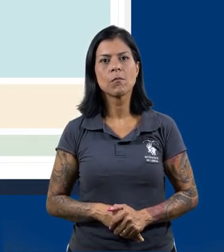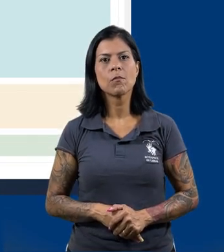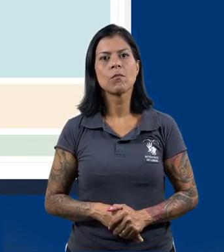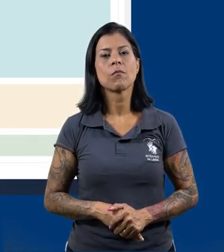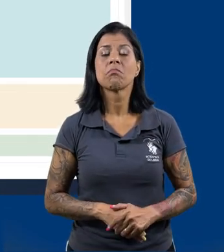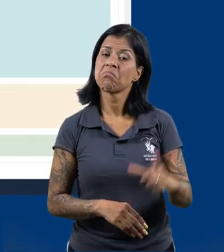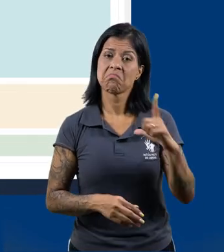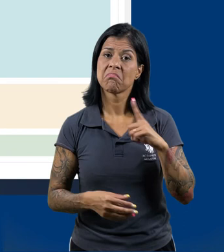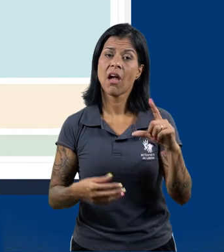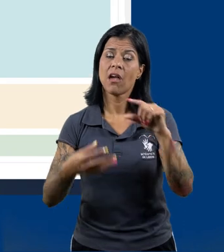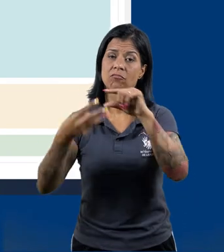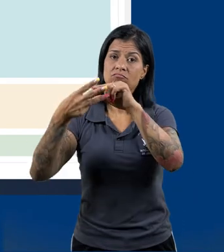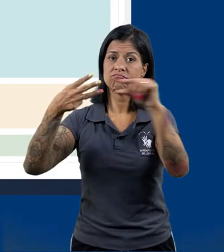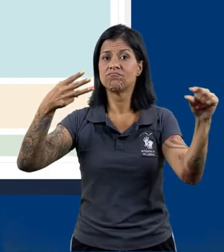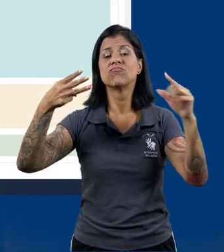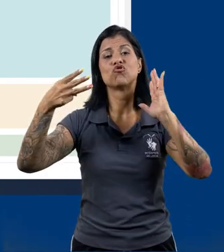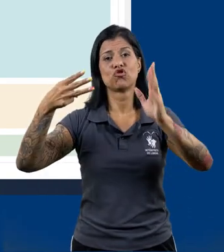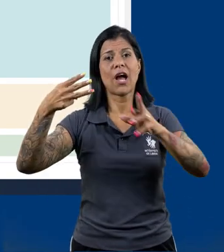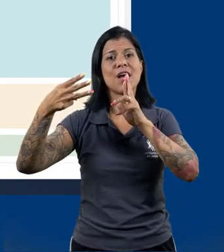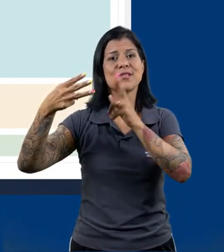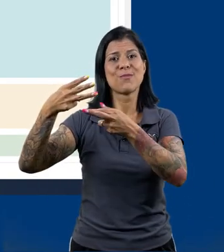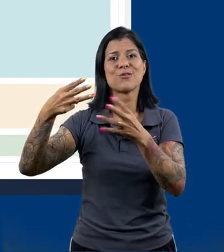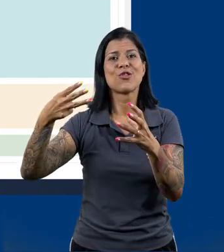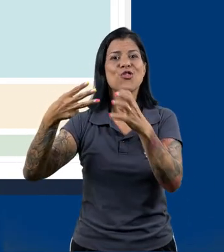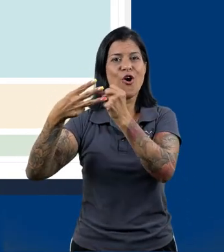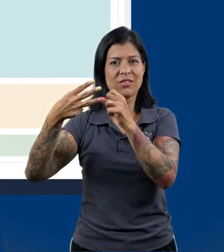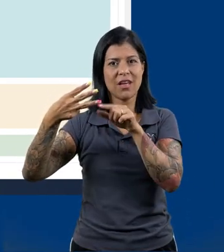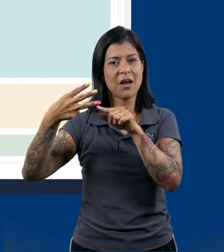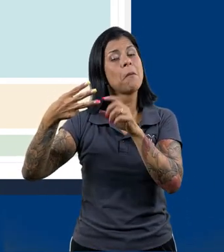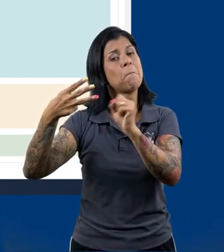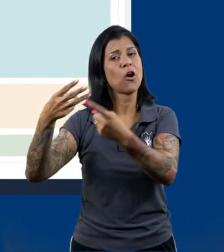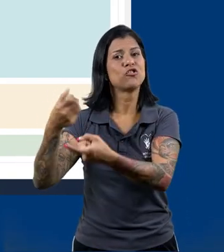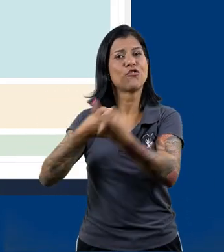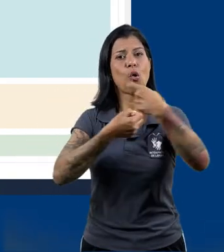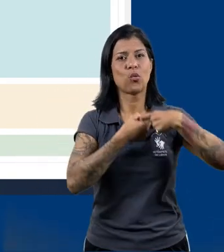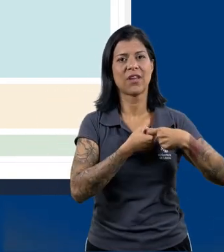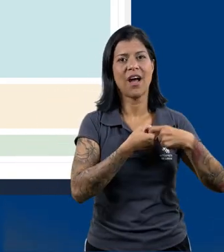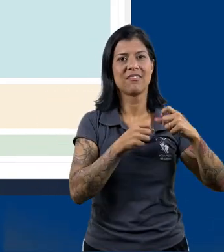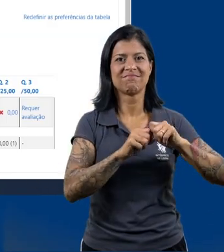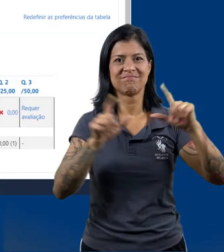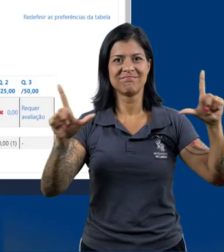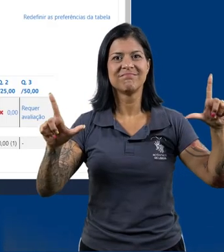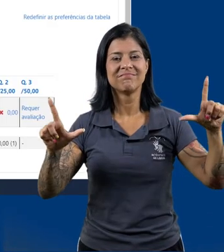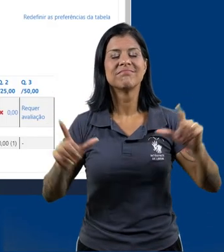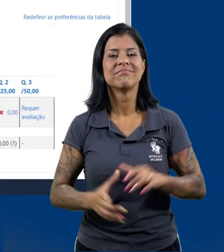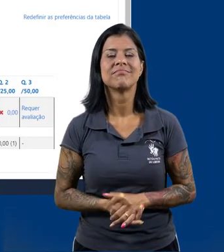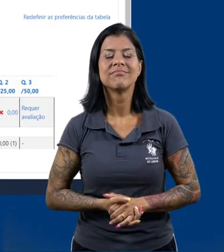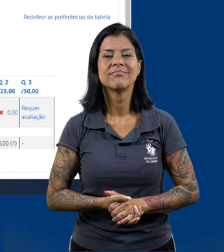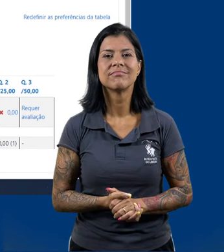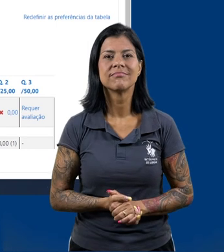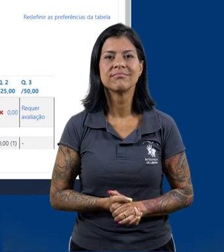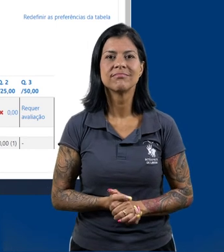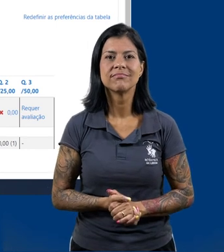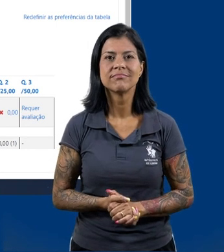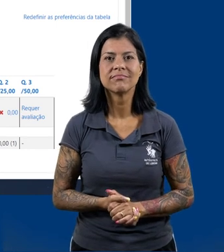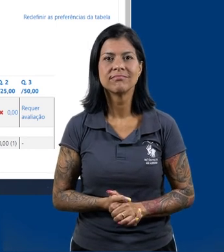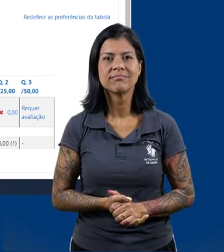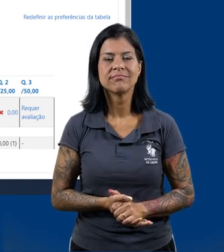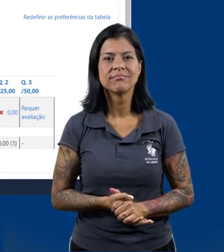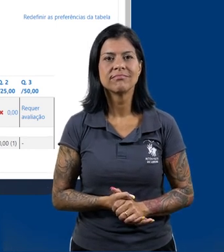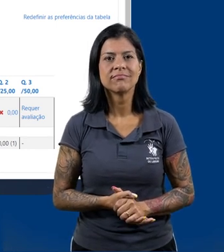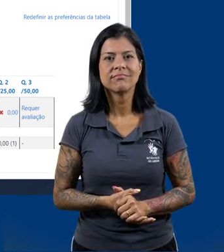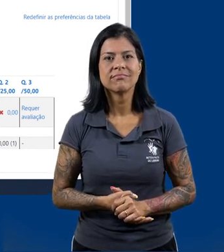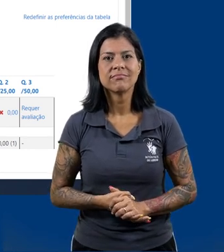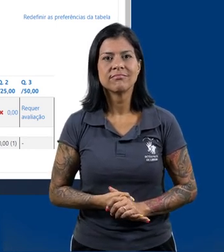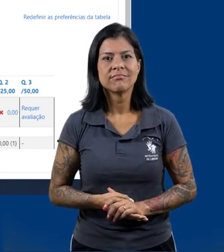Então, temos a nossa questão avaliada. Podemos retornar à